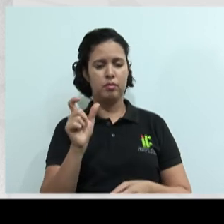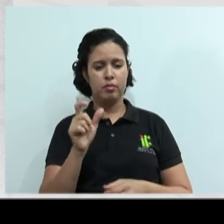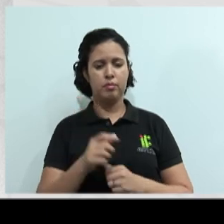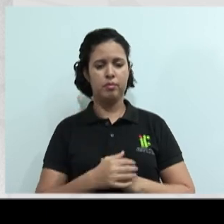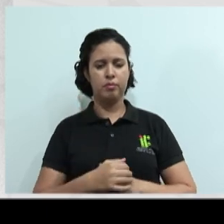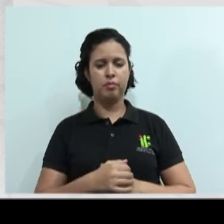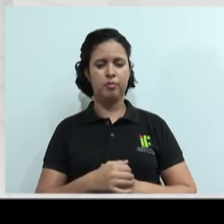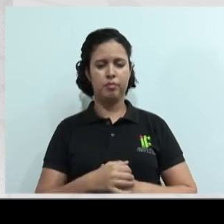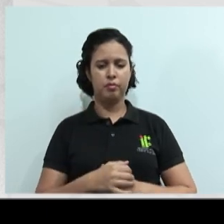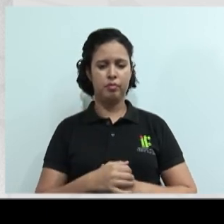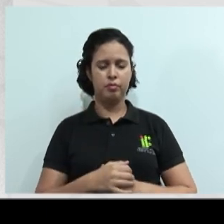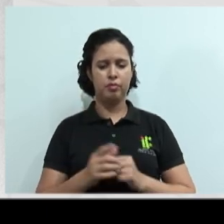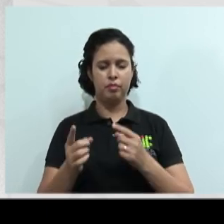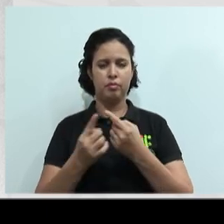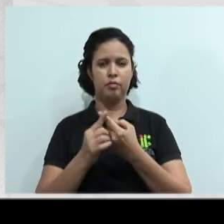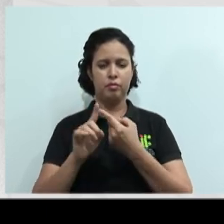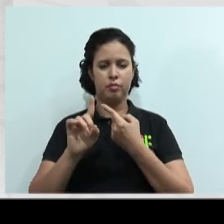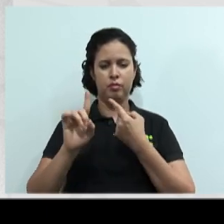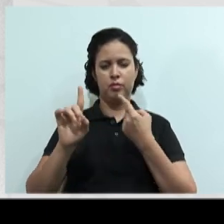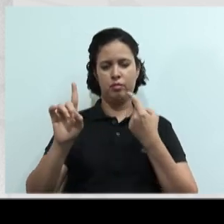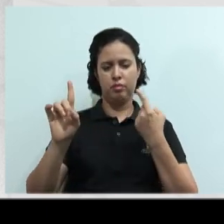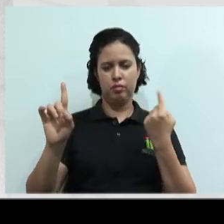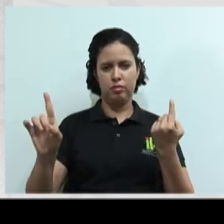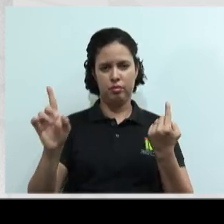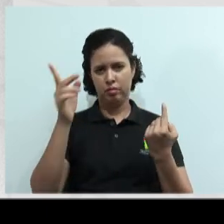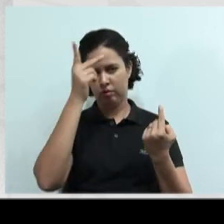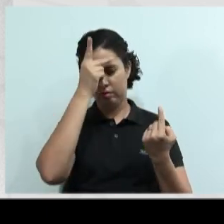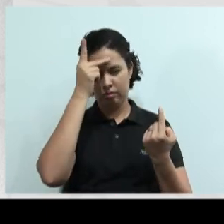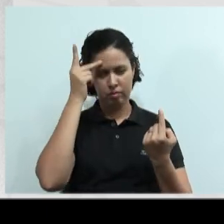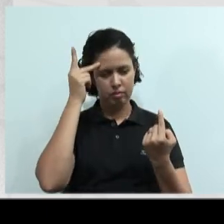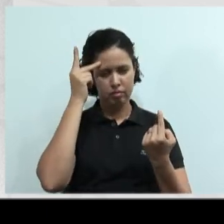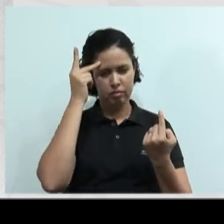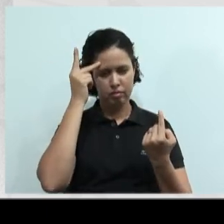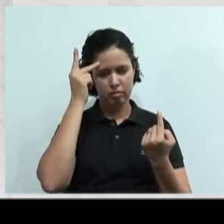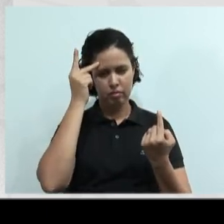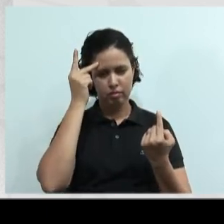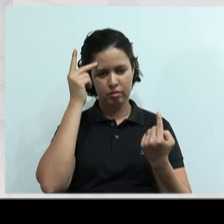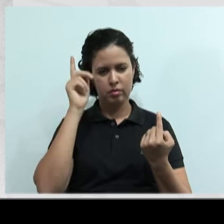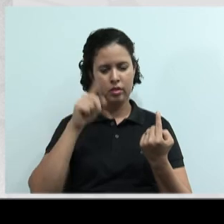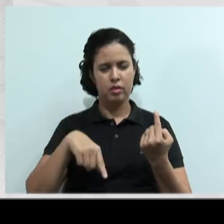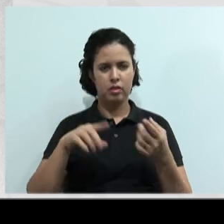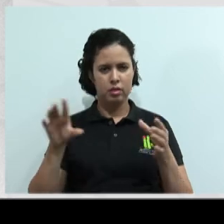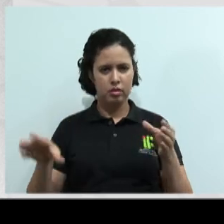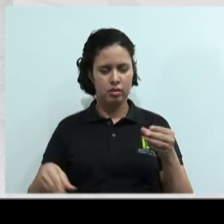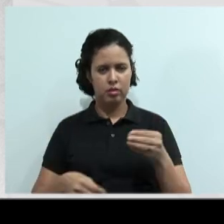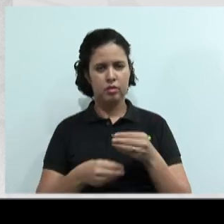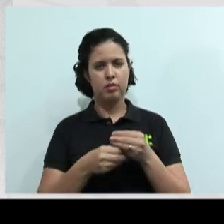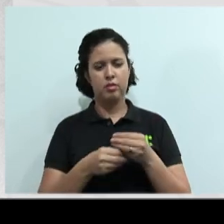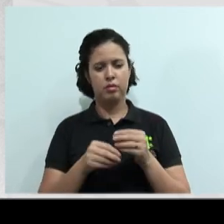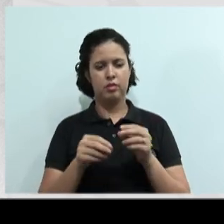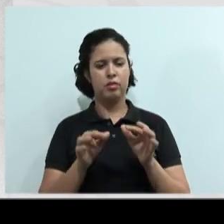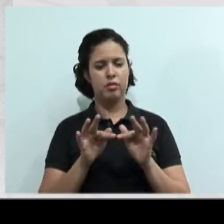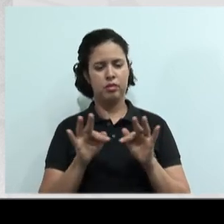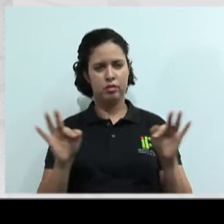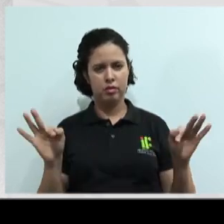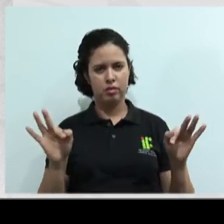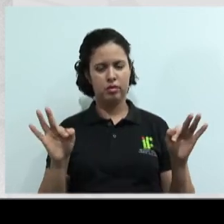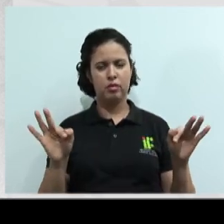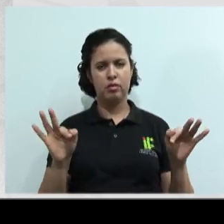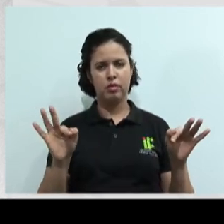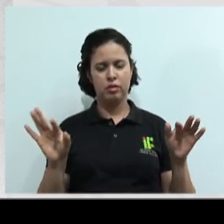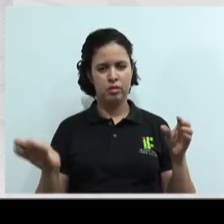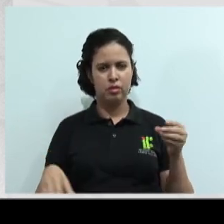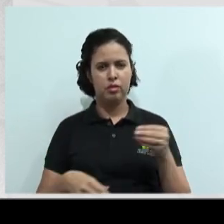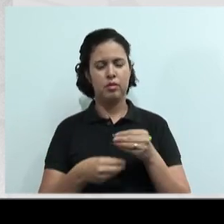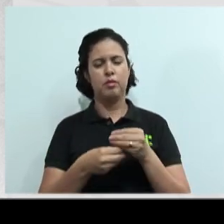Conflito, oposição entre duas ou mais partes. E eu acho que essa frase aí, esse termo, ele cai bem